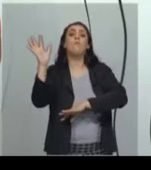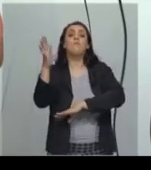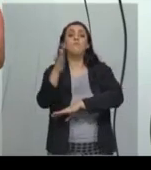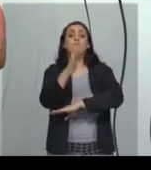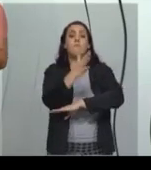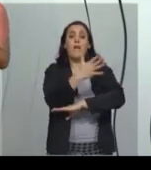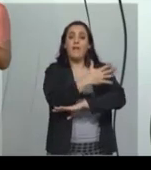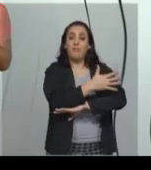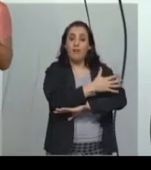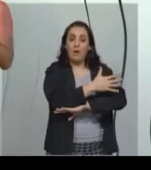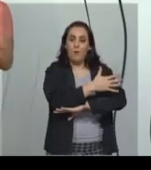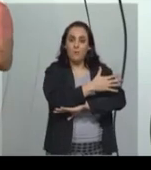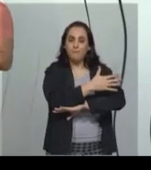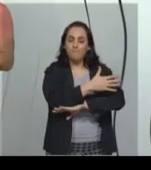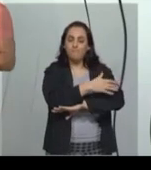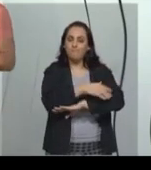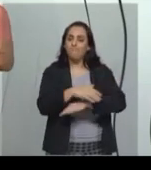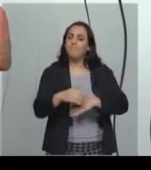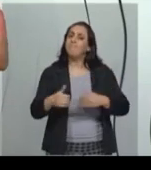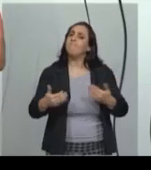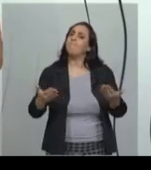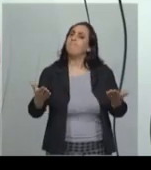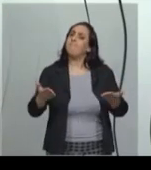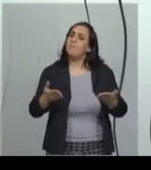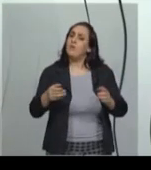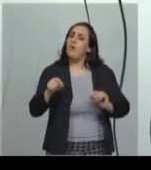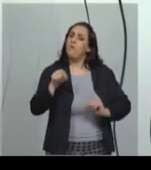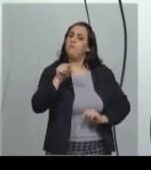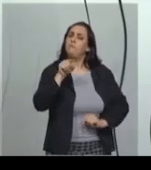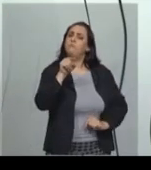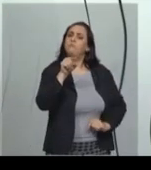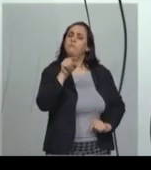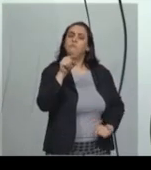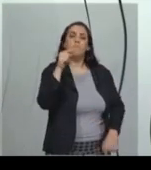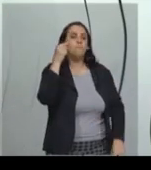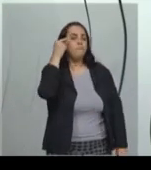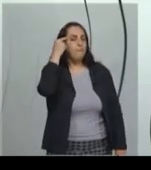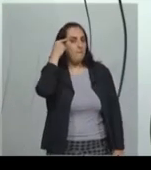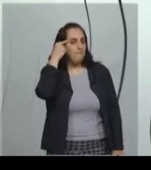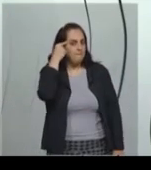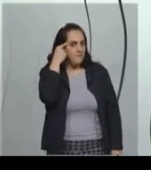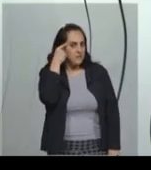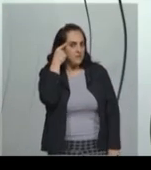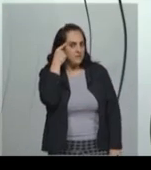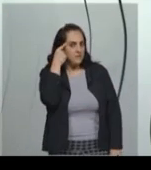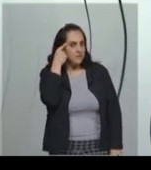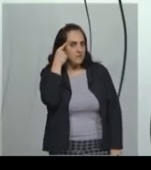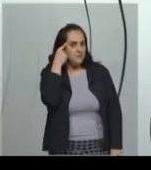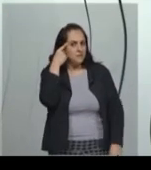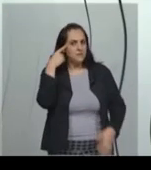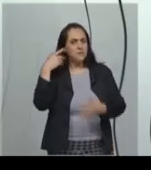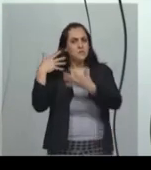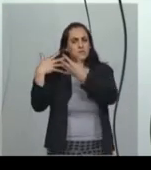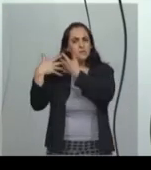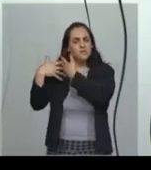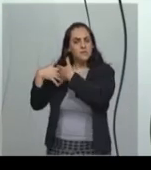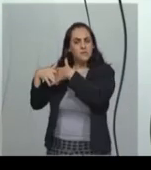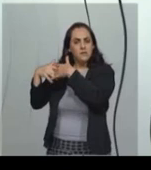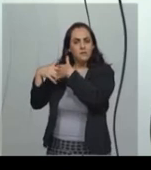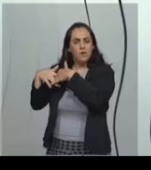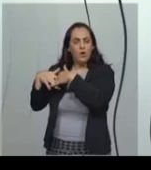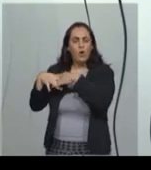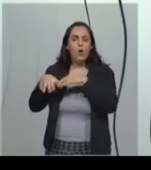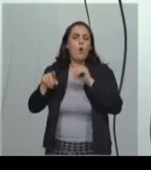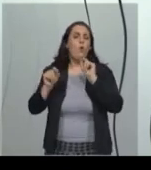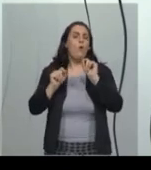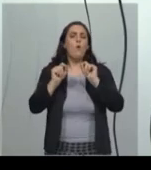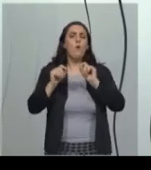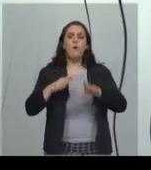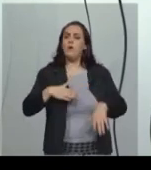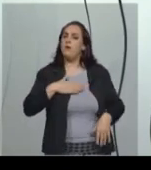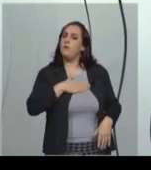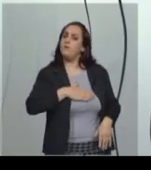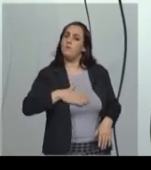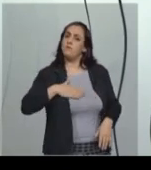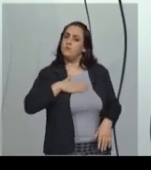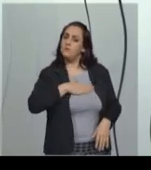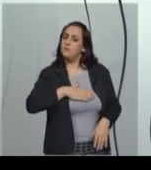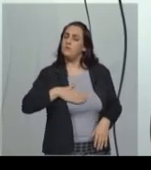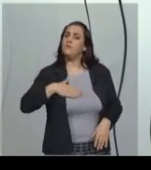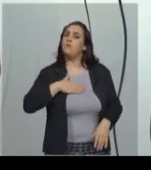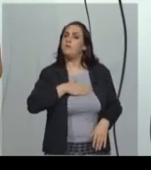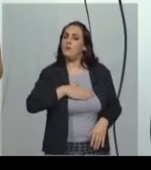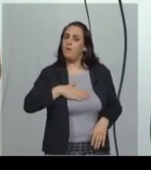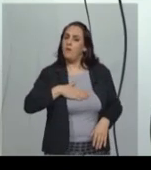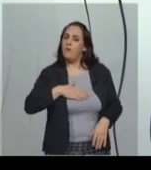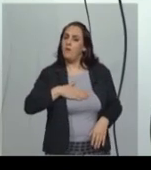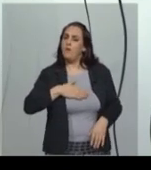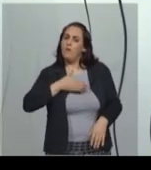e você aí, na sua casa, o que que você vai pensar então? O que eu gosto no meu município? O que eu gosto na minha cidade? O que eu gosto